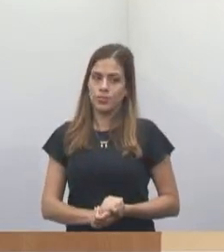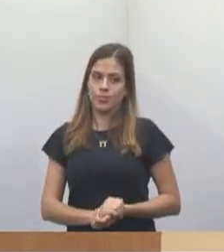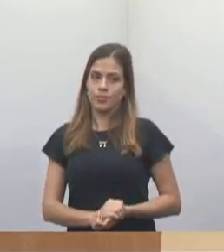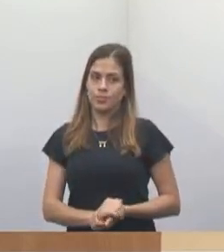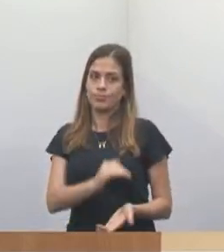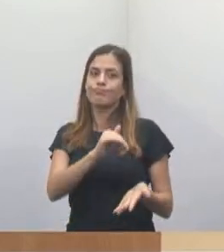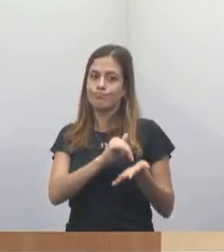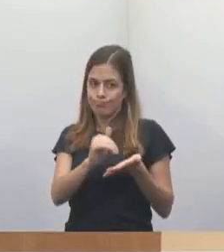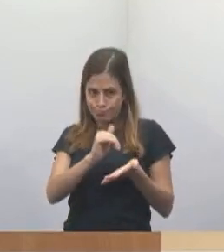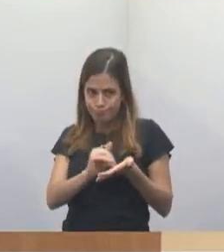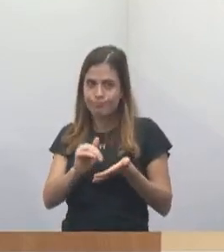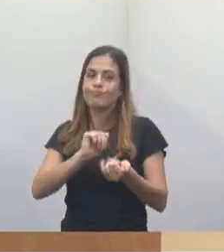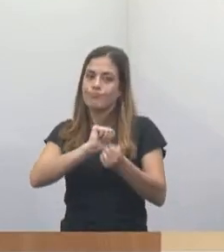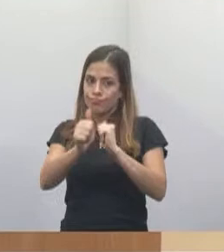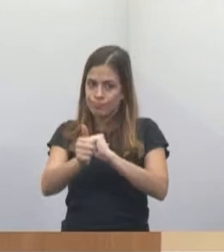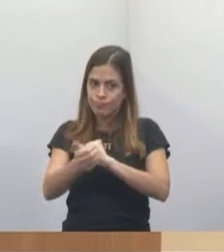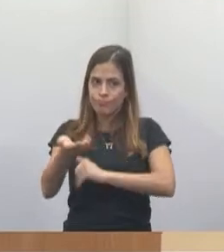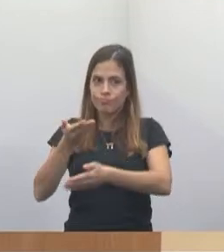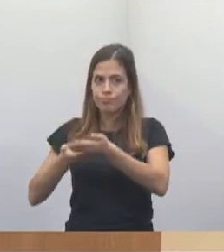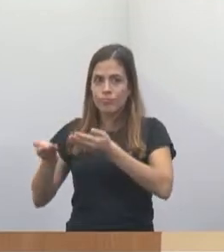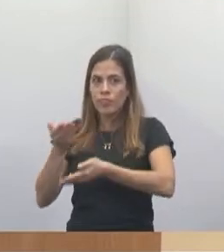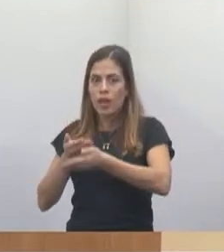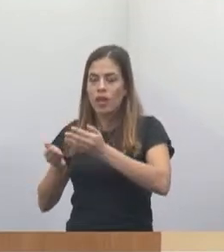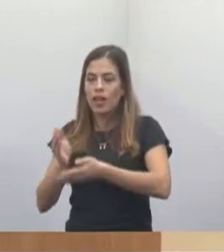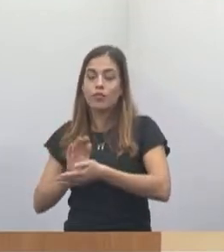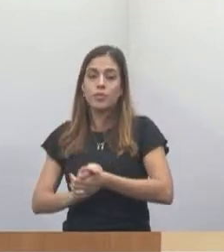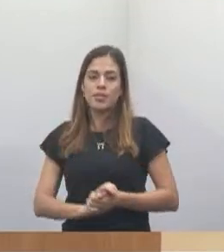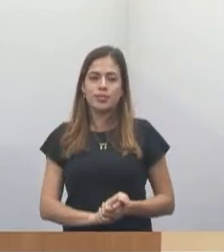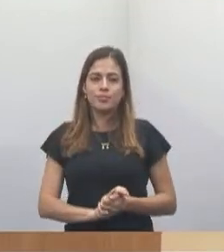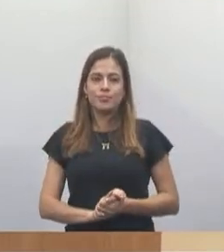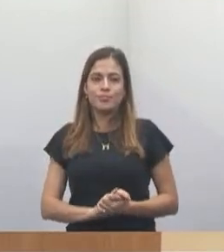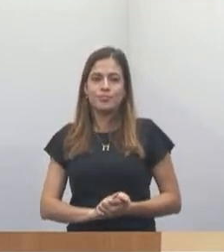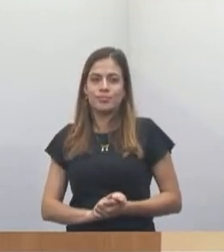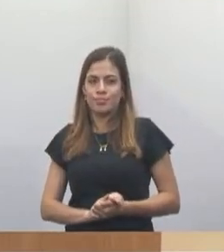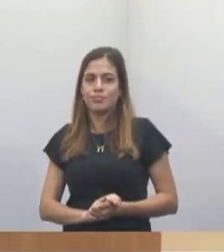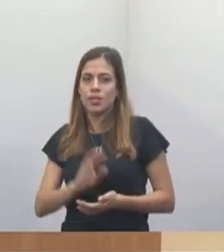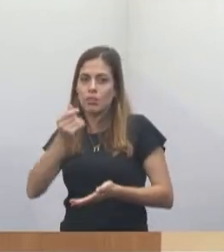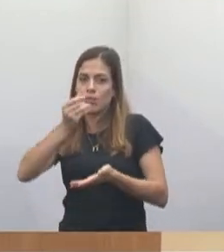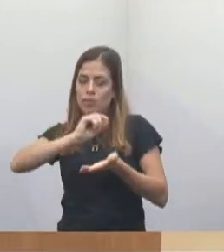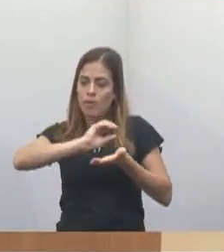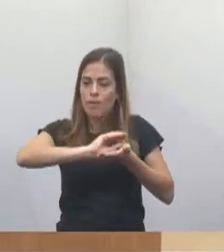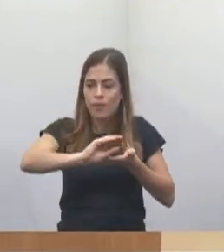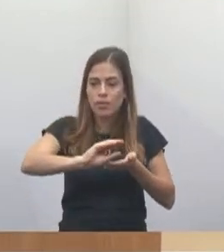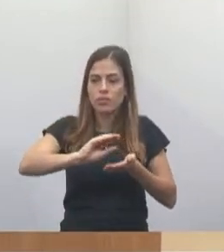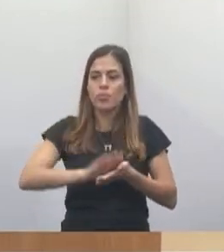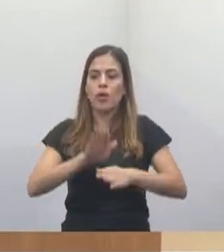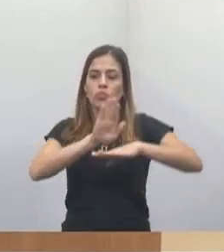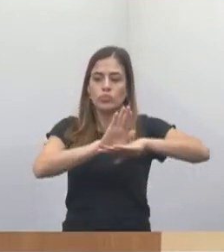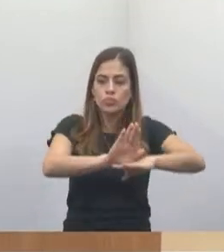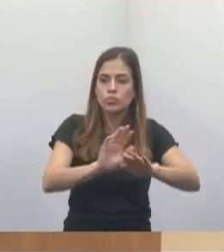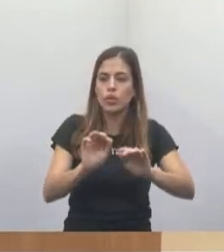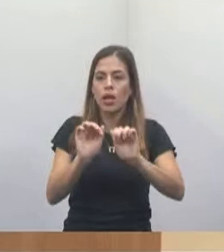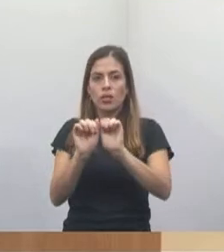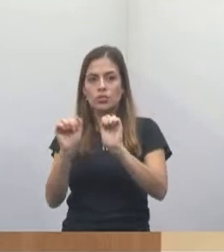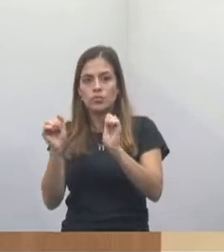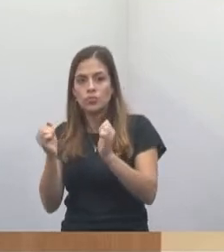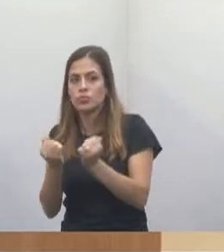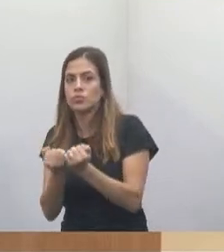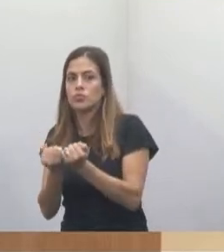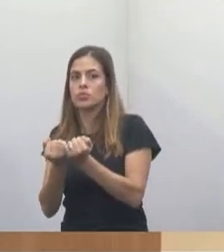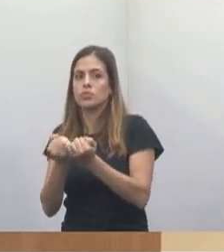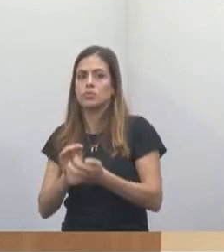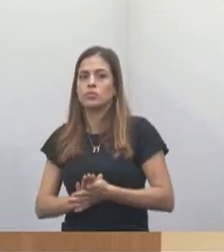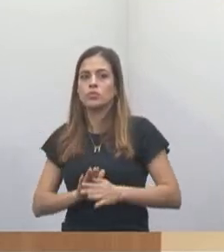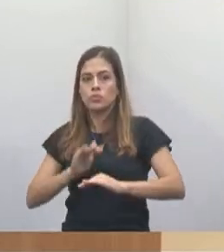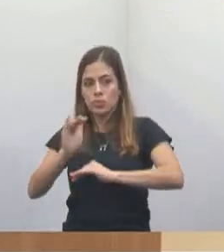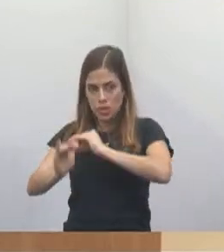secretário de esportes, com o prefeito, para que essa verba efetivamente chegue e a gente possa, então, ajudar essa associação a continuar